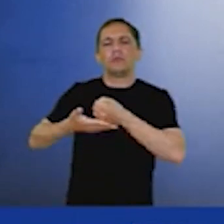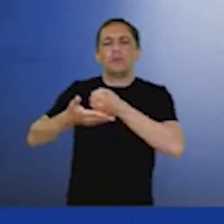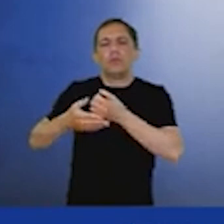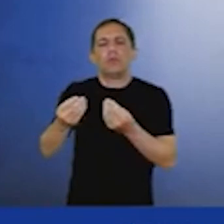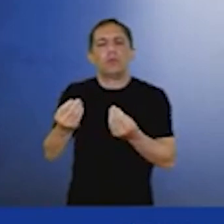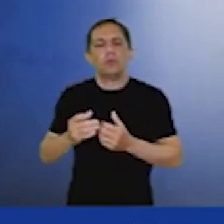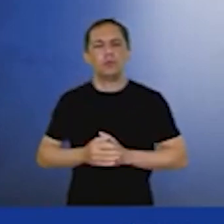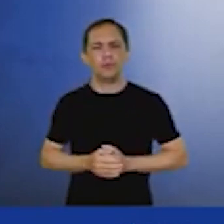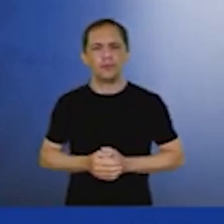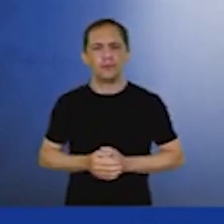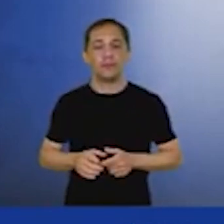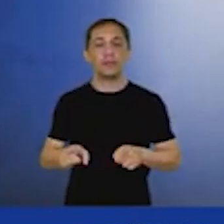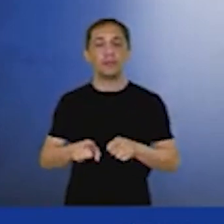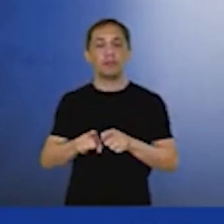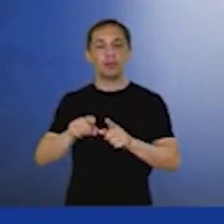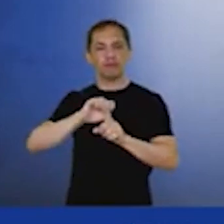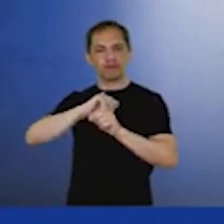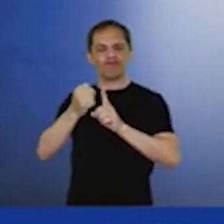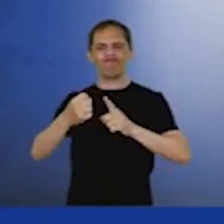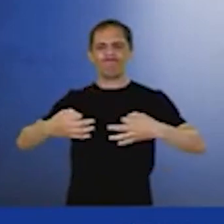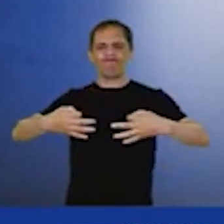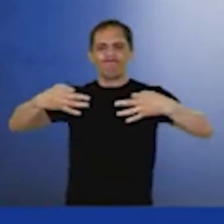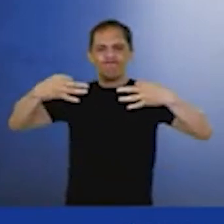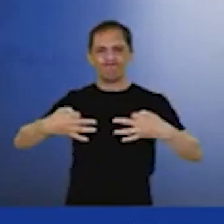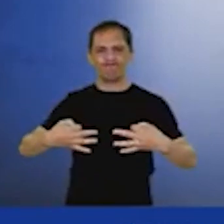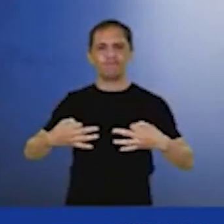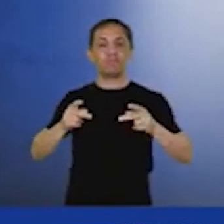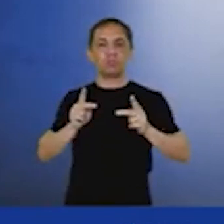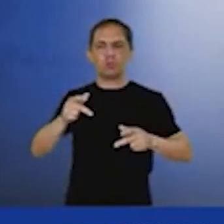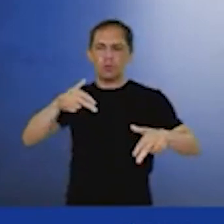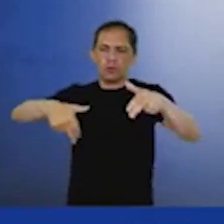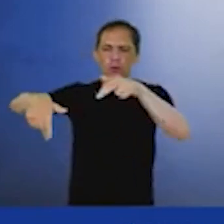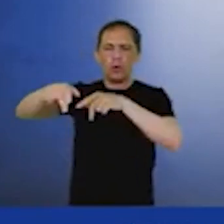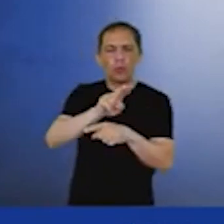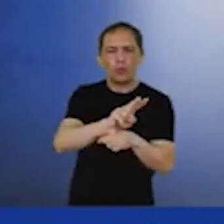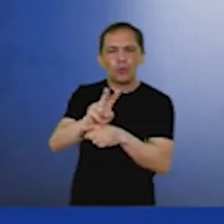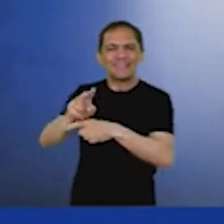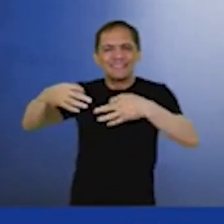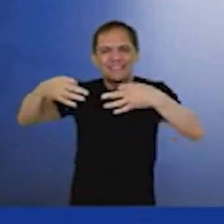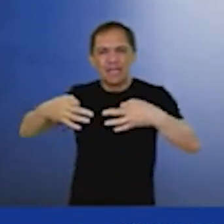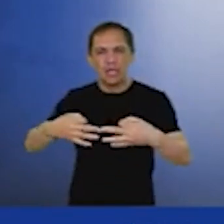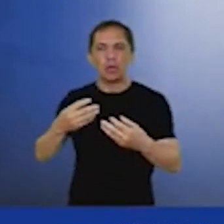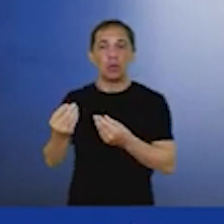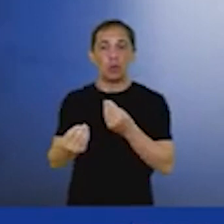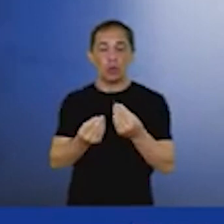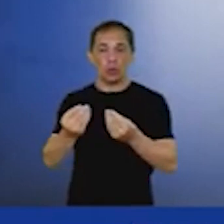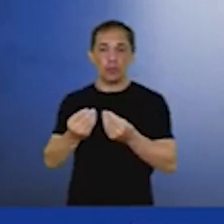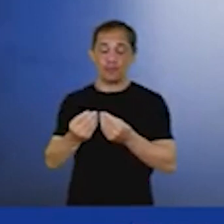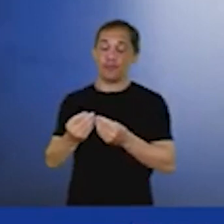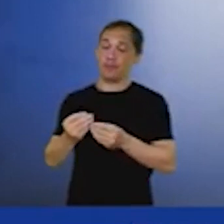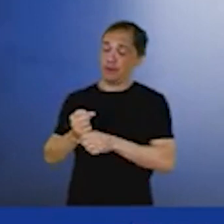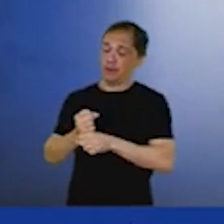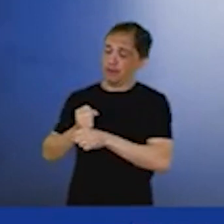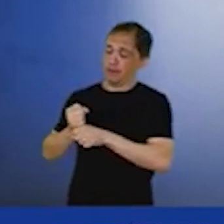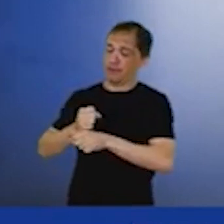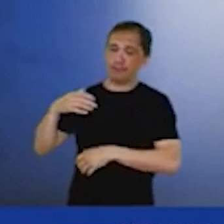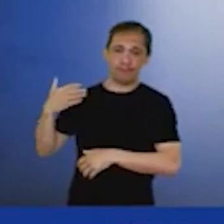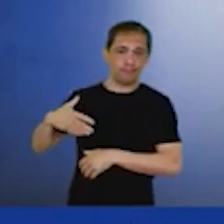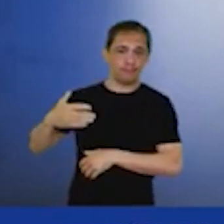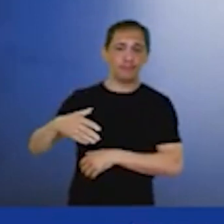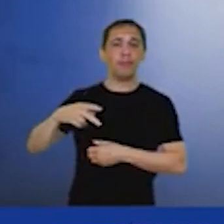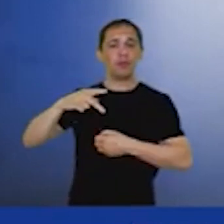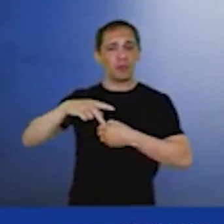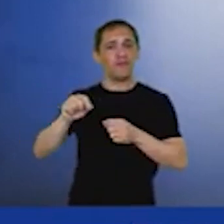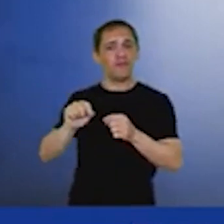justiça social, cuidando das pessoas hoje e cuidando do planeta amanhã? Há cinco formas que a Petrobras faz isso. Primeiro, entregando um